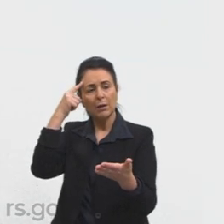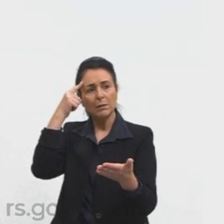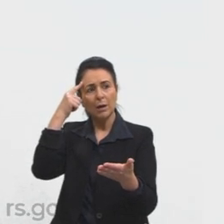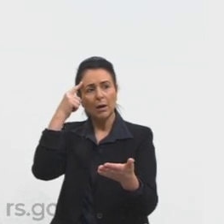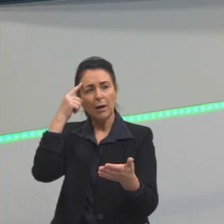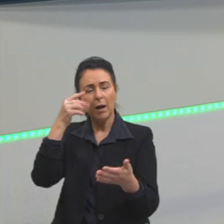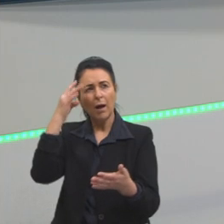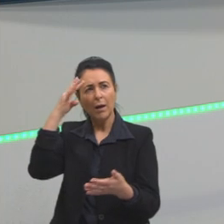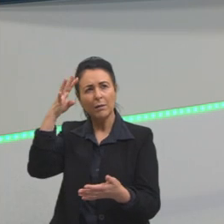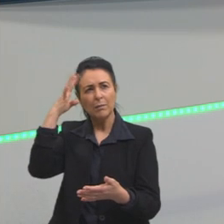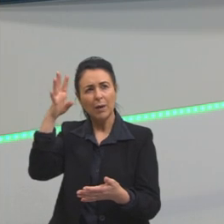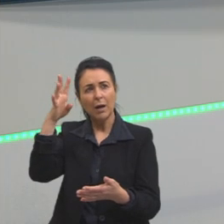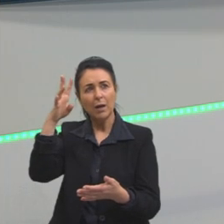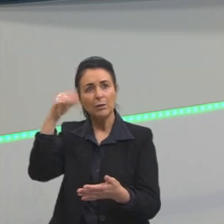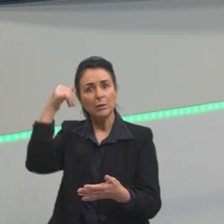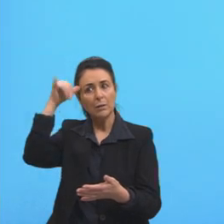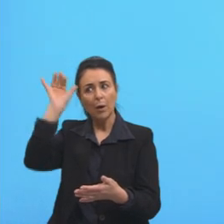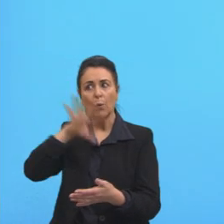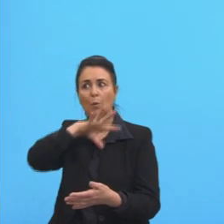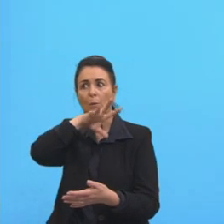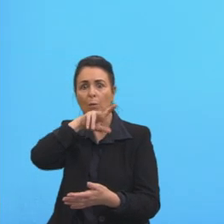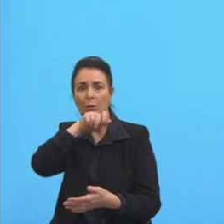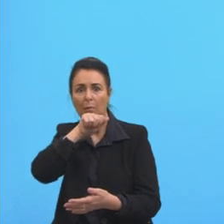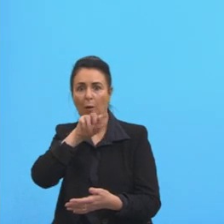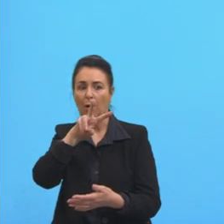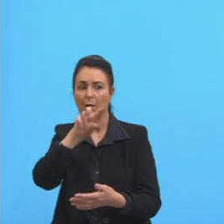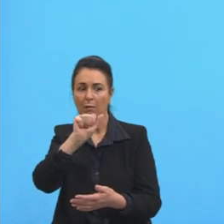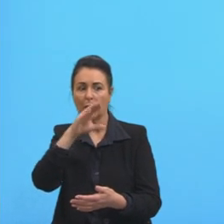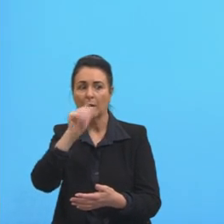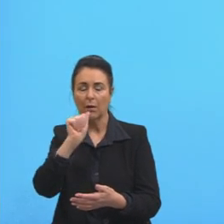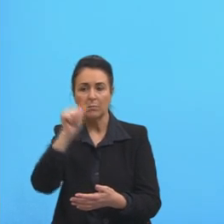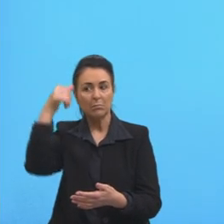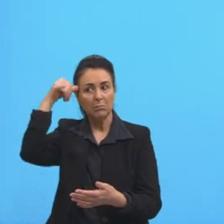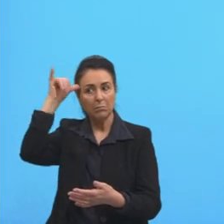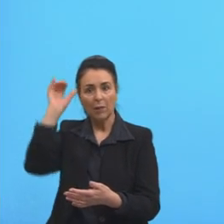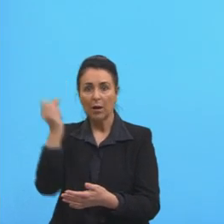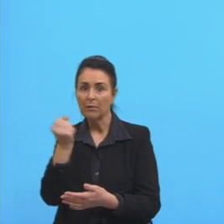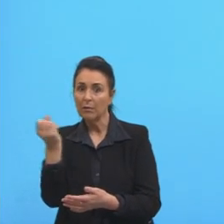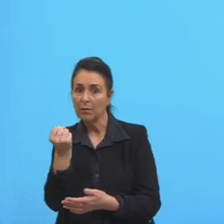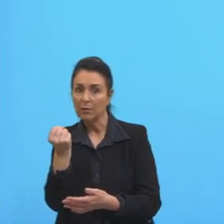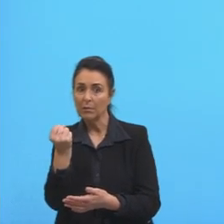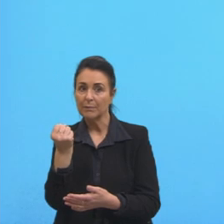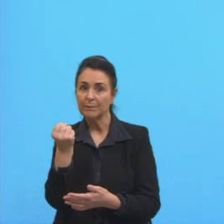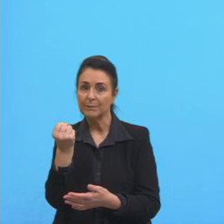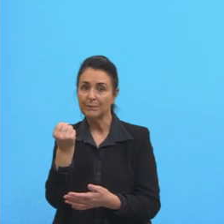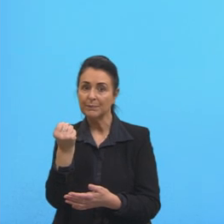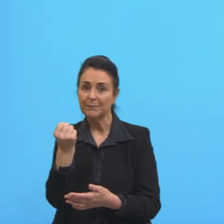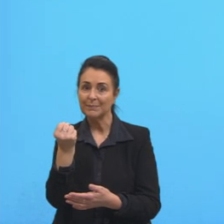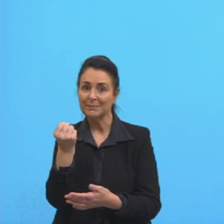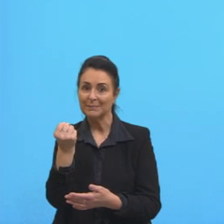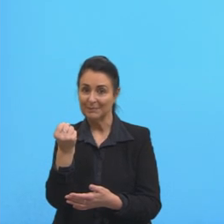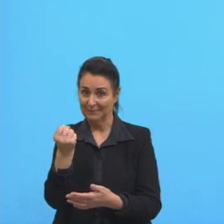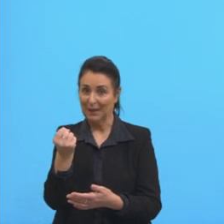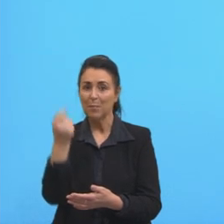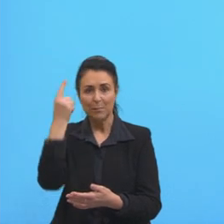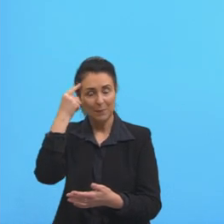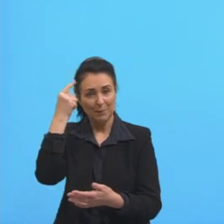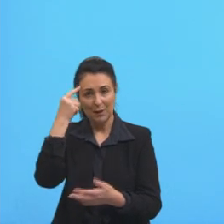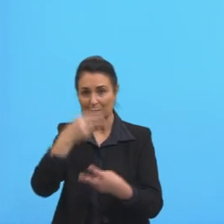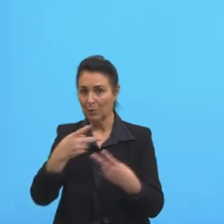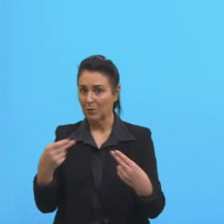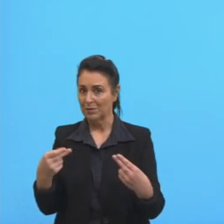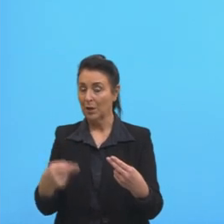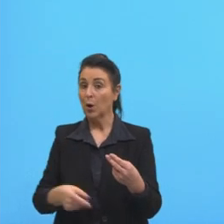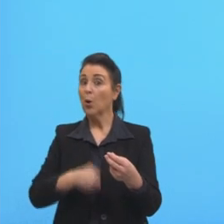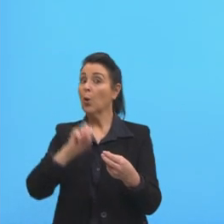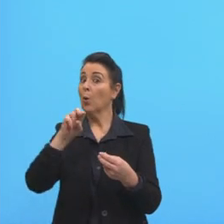na hora a cabeça de vocês vai pensar na imagem da vaca animal ou a segunda